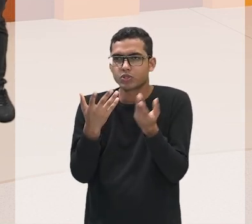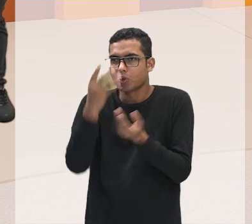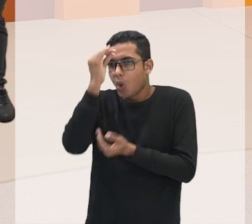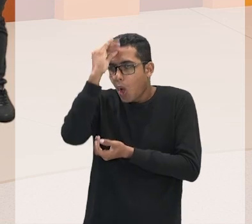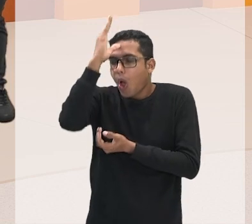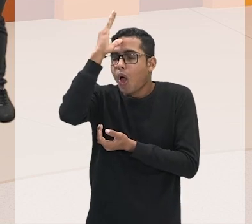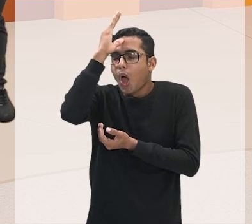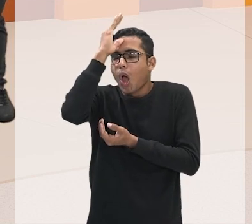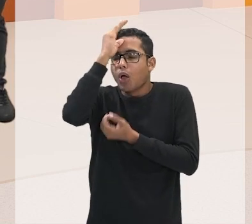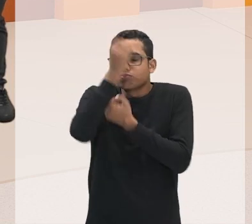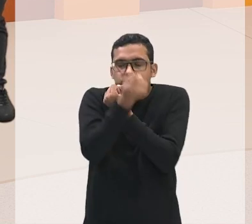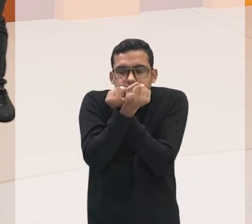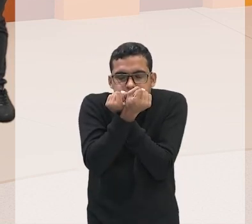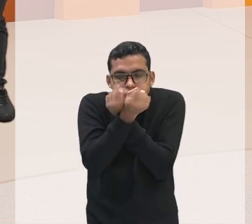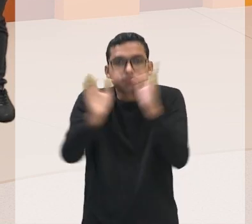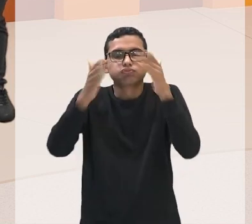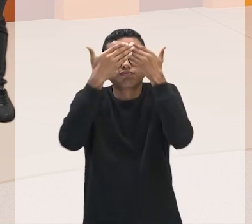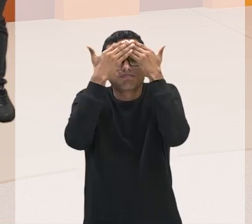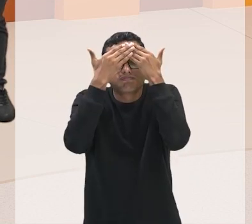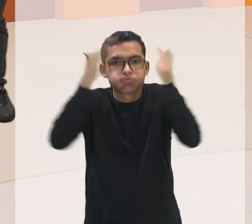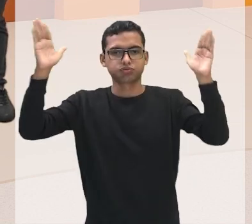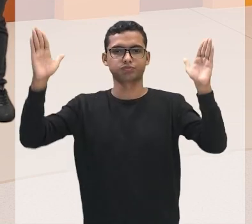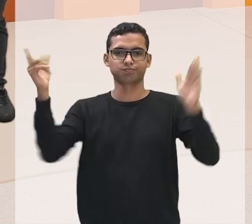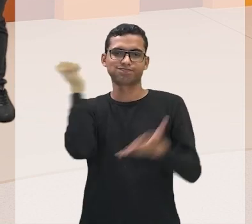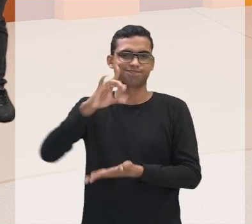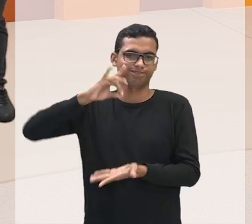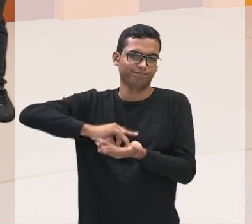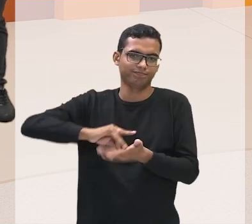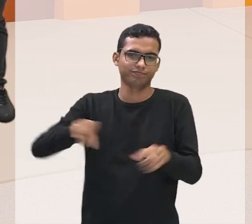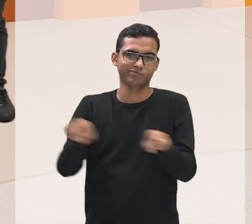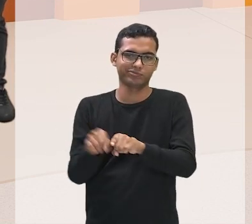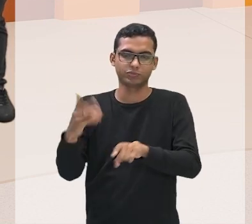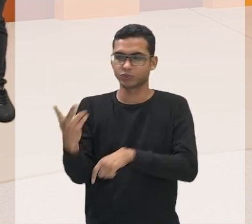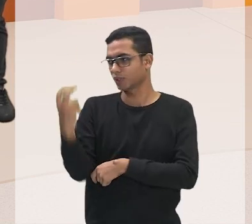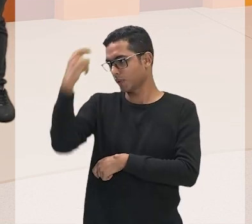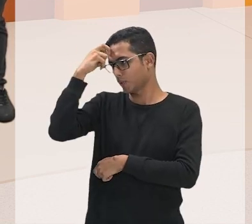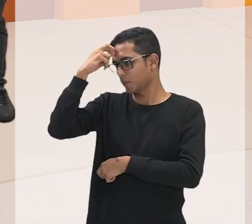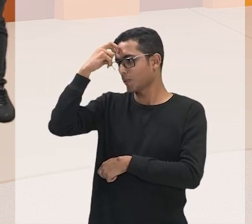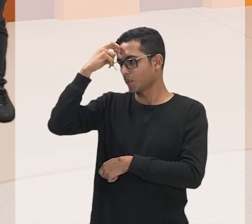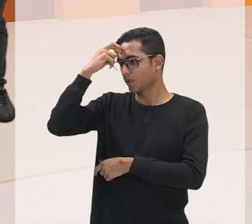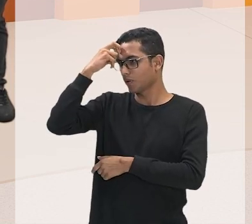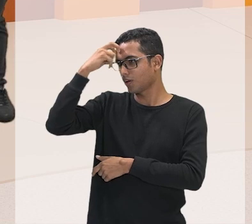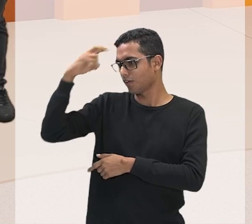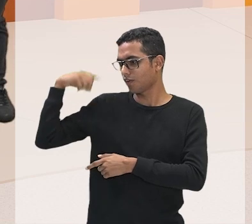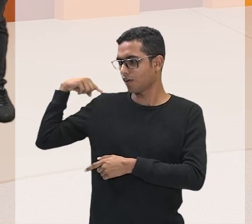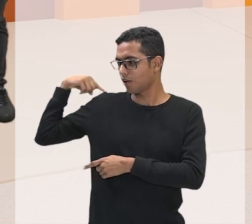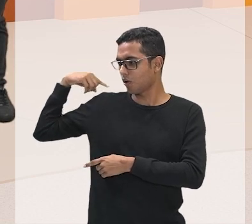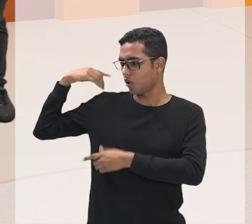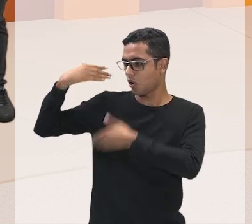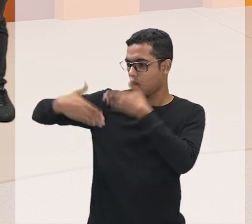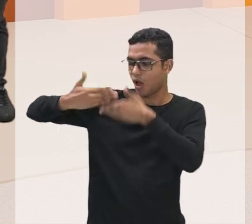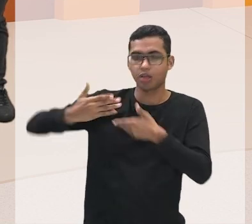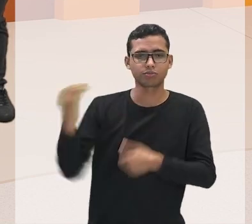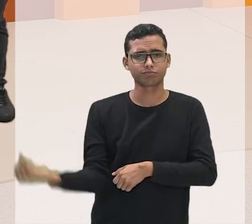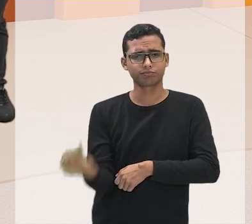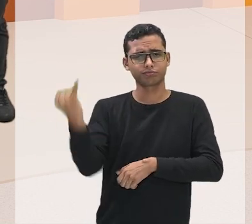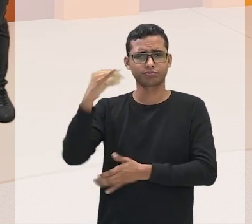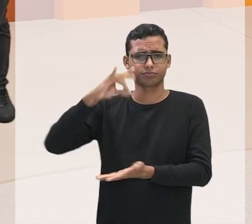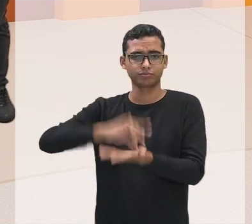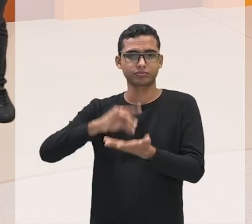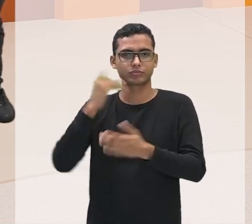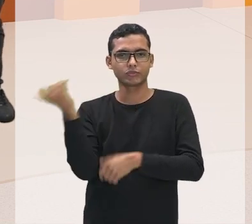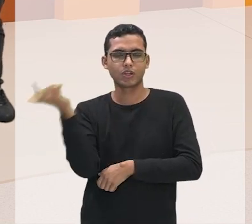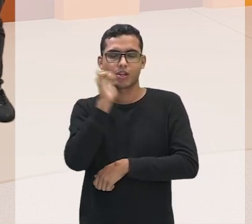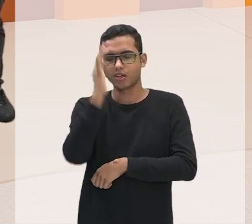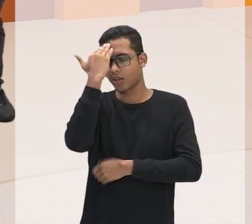aumentar, né? A sua bagagem cultural ela é muito importante. Se libertar um pouco daquele mundo onde a gente